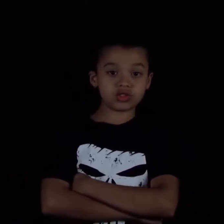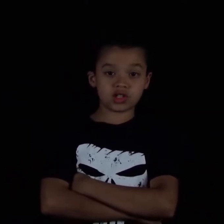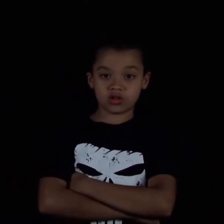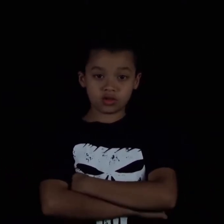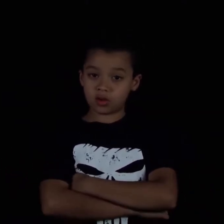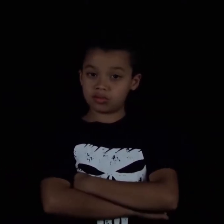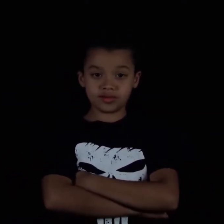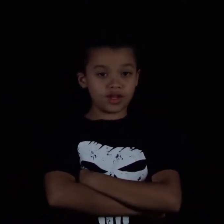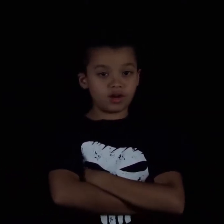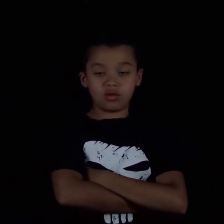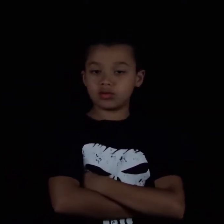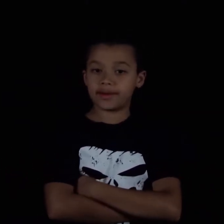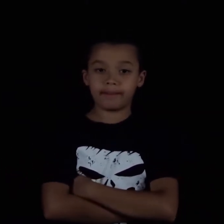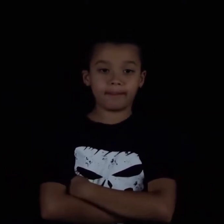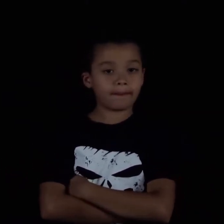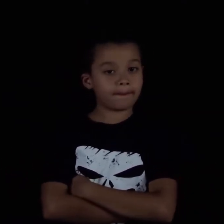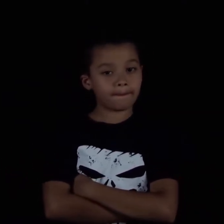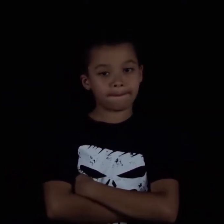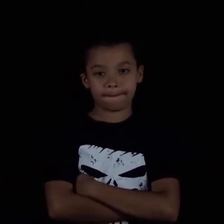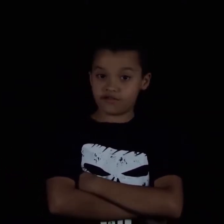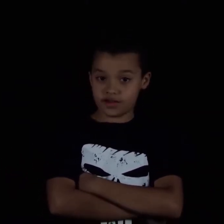Muitos não. Não deram.